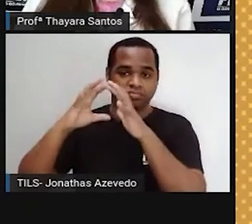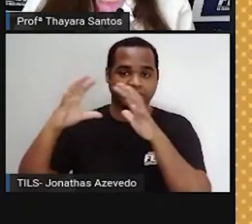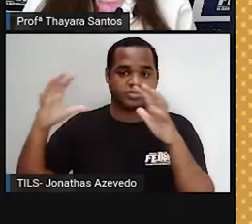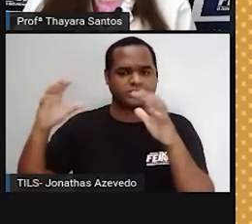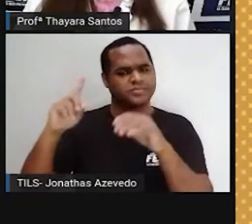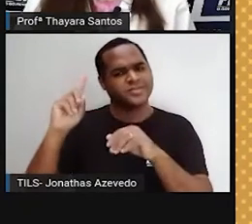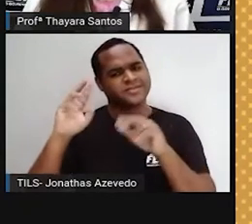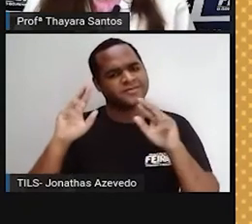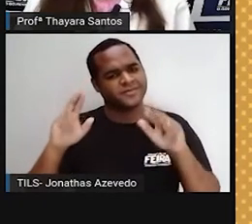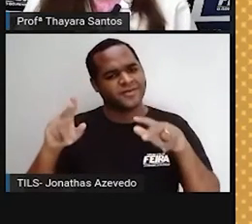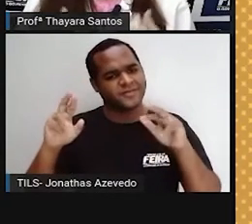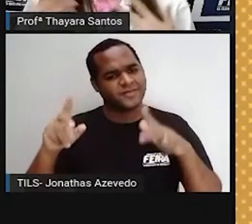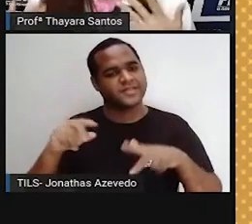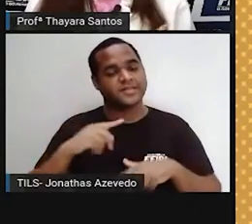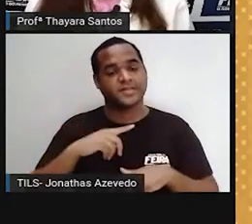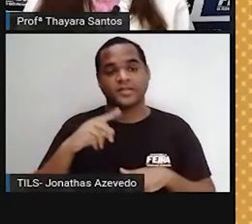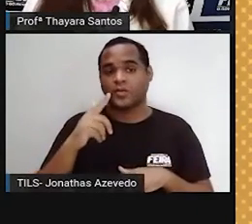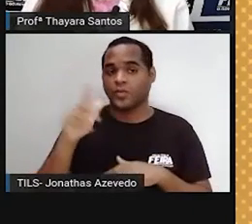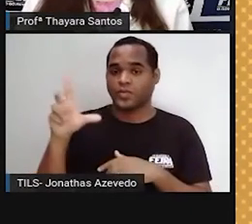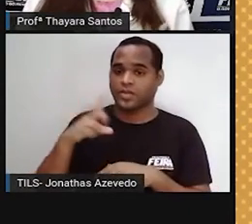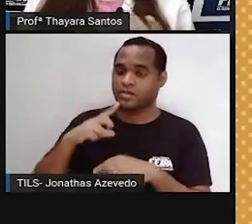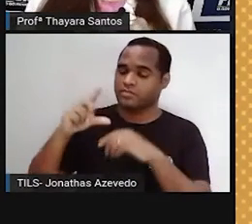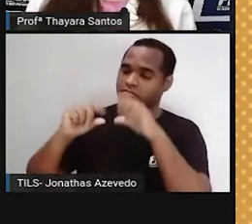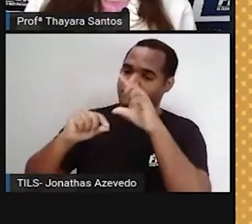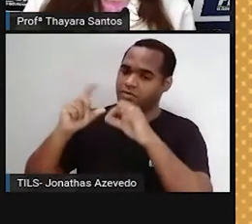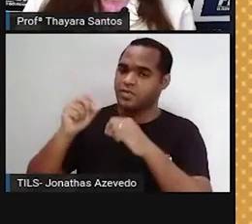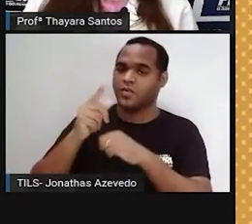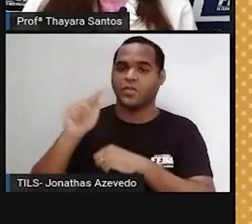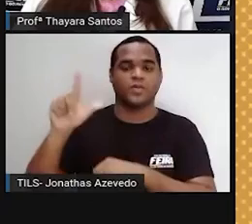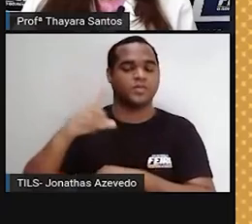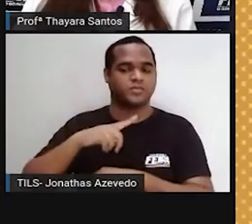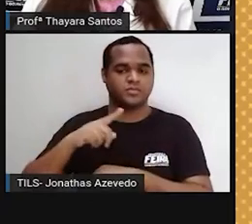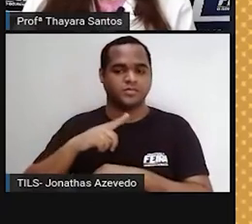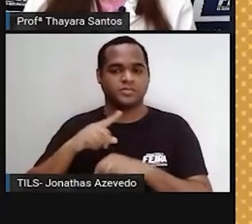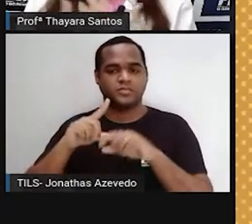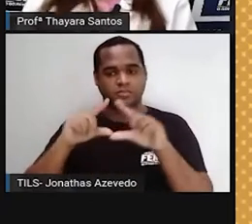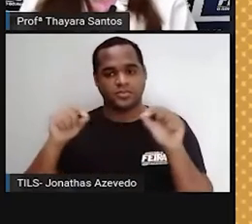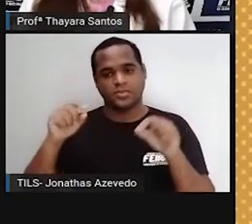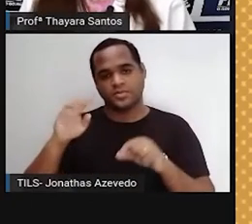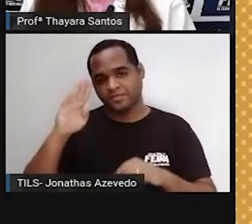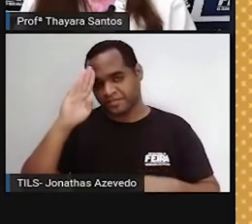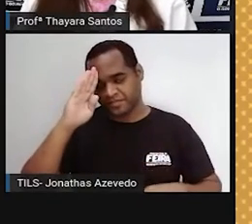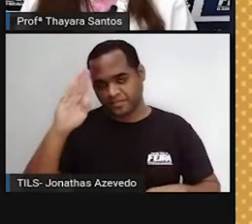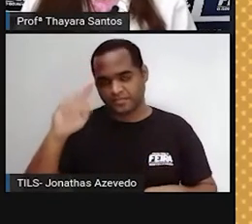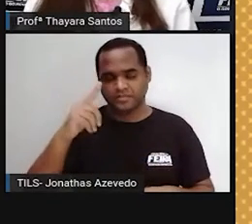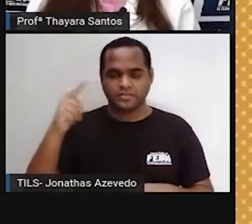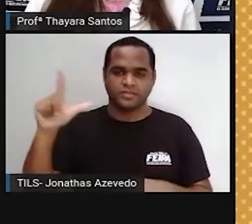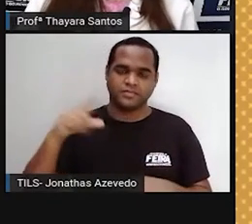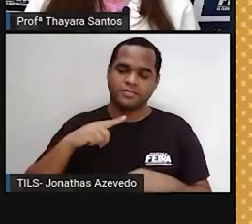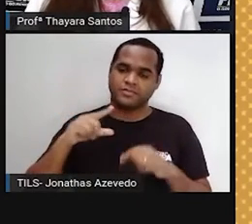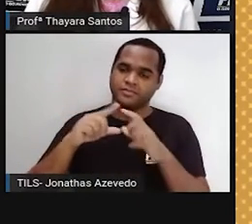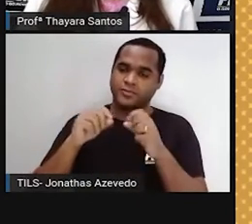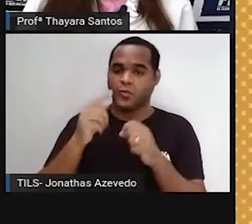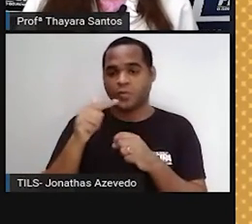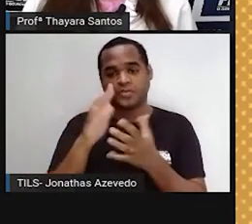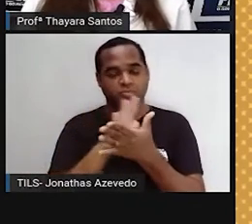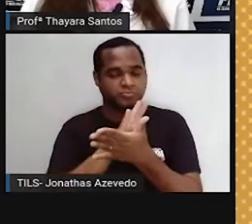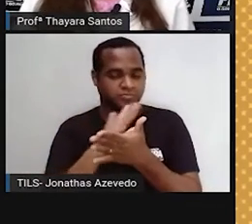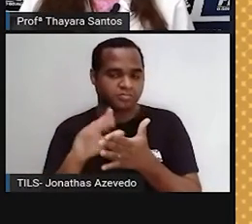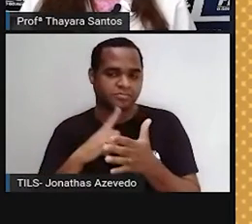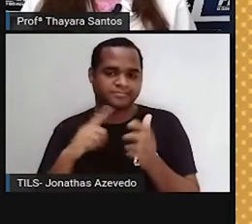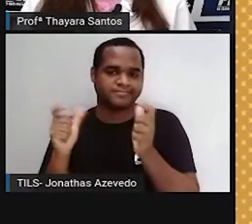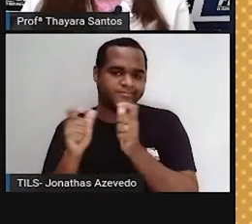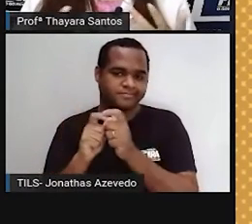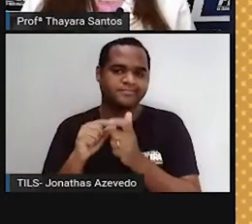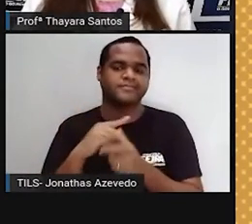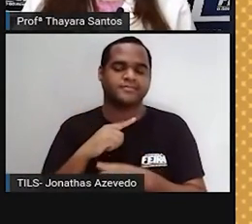na verdade, não é bem assim. Tem muitas estrelas que são maiores que o Sol e tem algumas estrelas também que são menores que o Sol. Mas por que